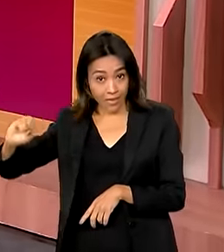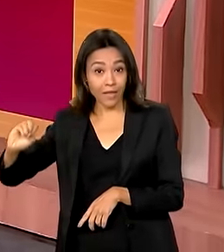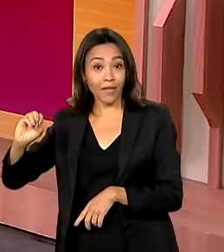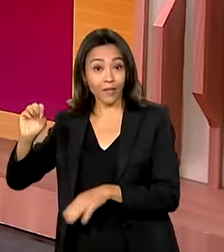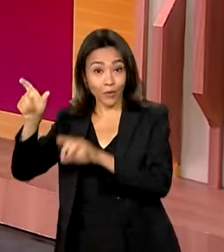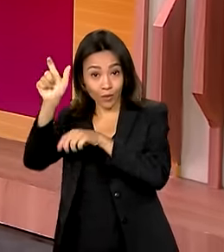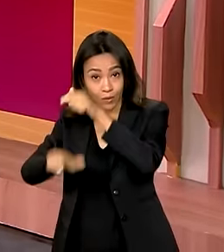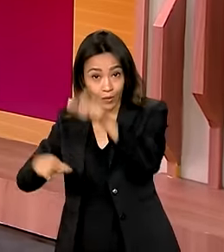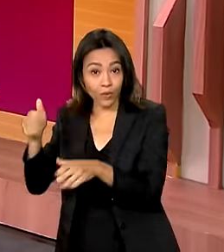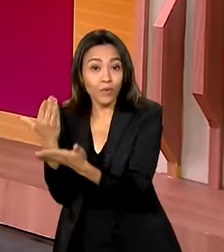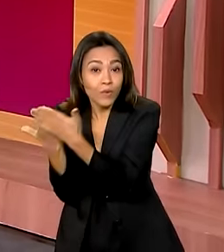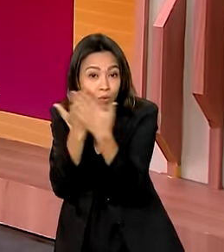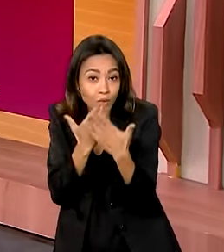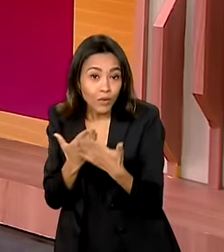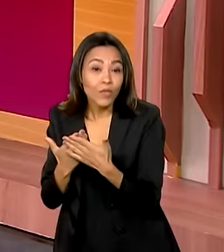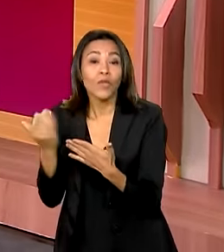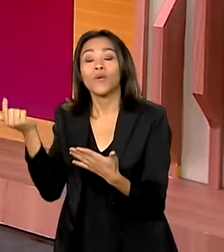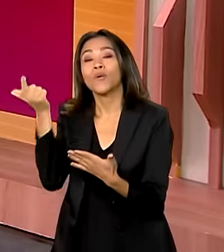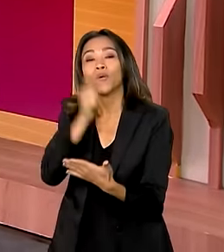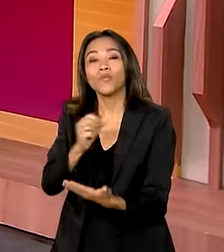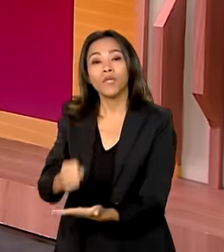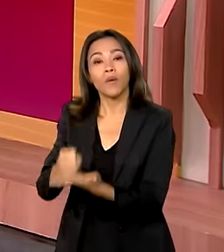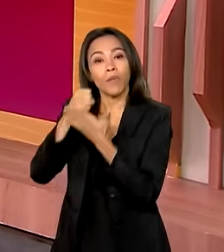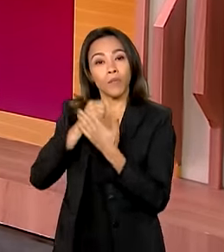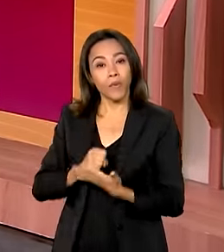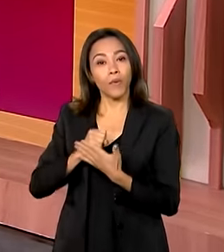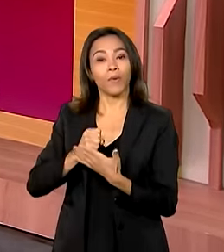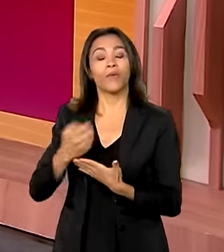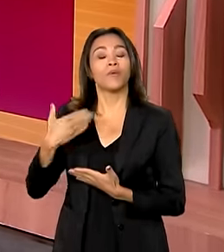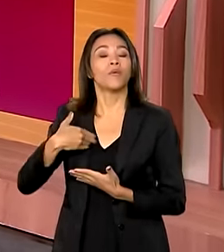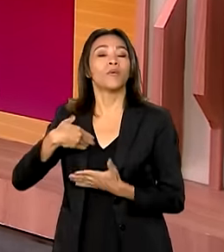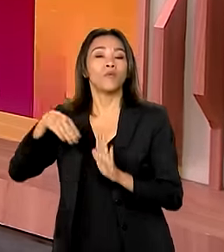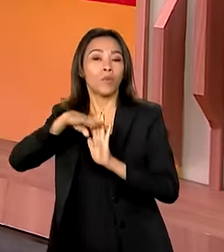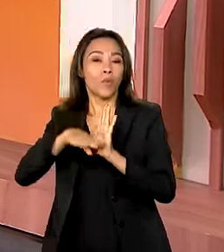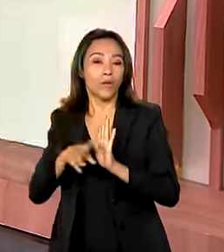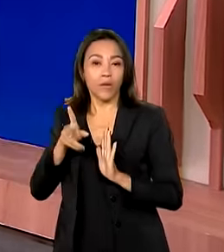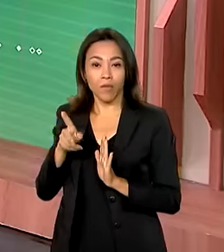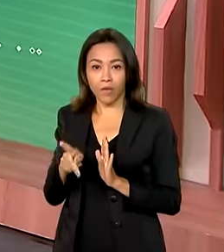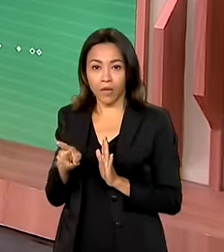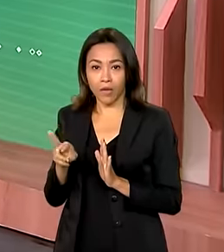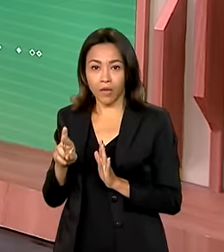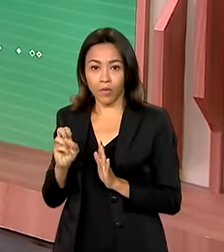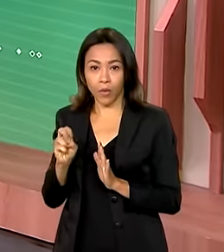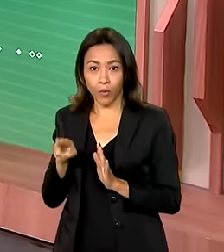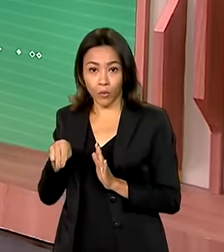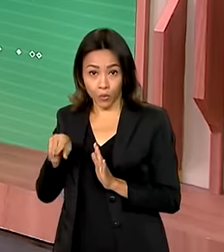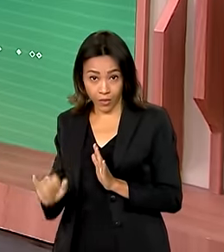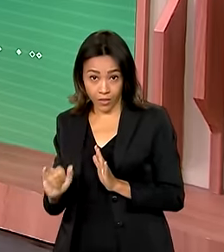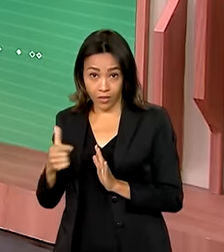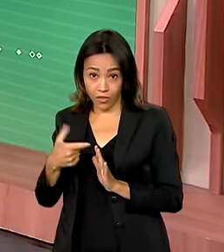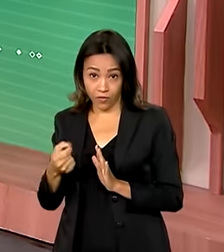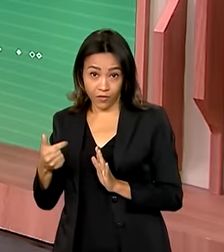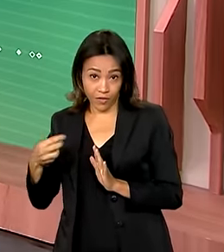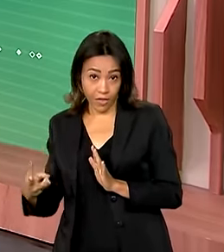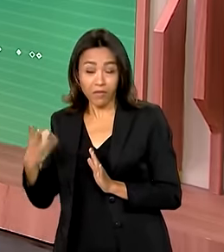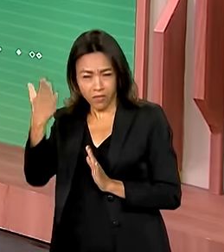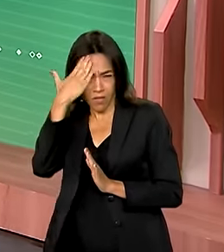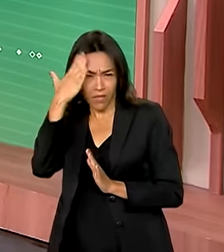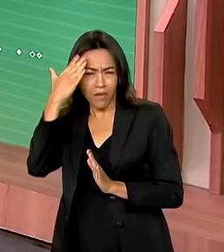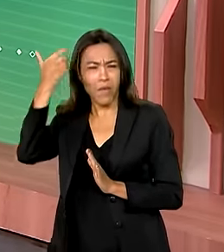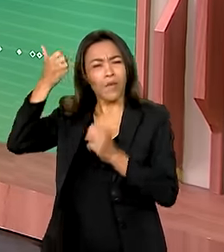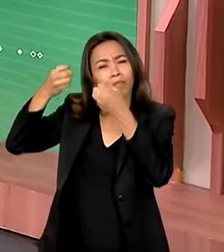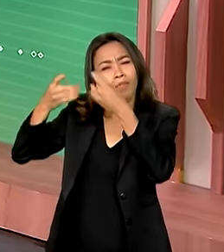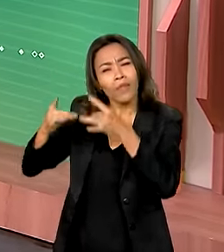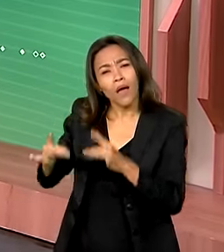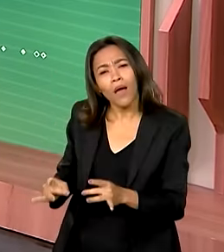beneficiados em 2023 com bolsas do ProUni. Você pode saber tudo o que o governo federal está fazendo em Belo